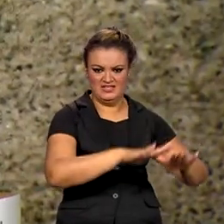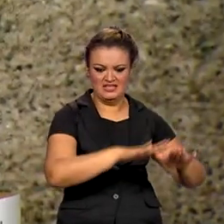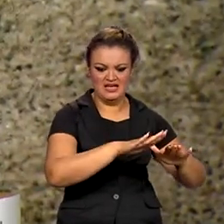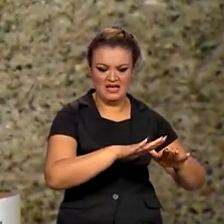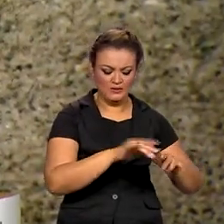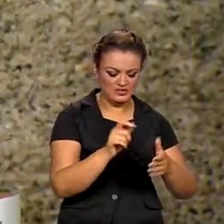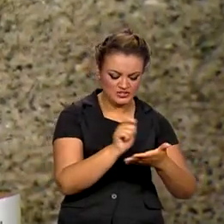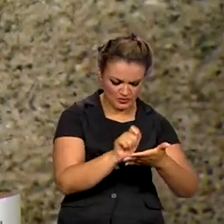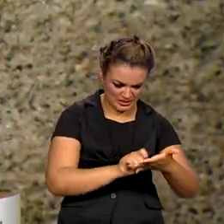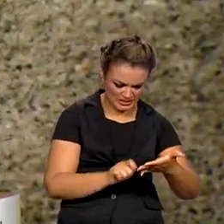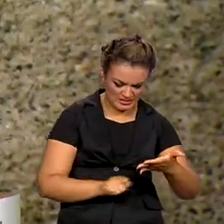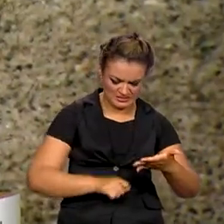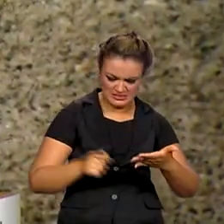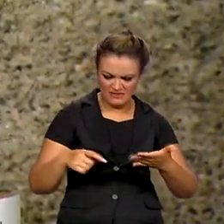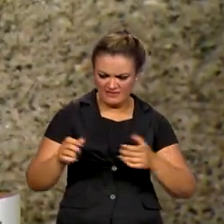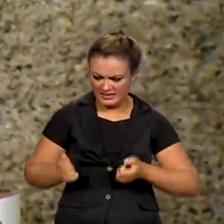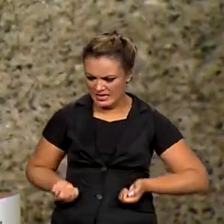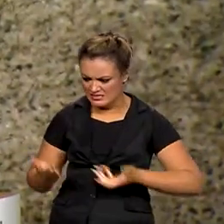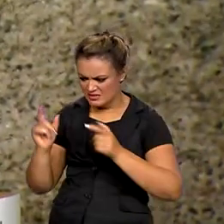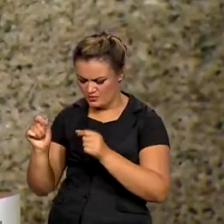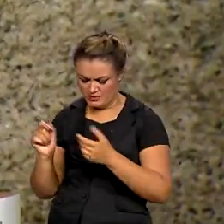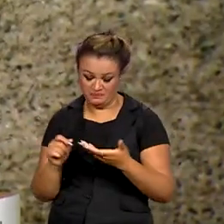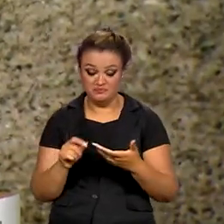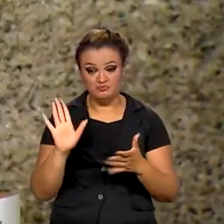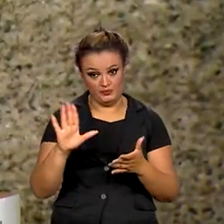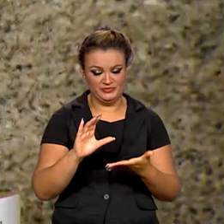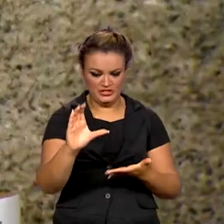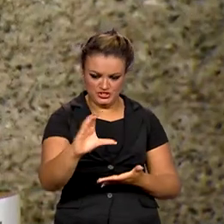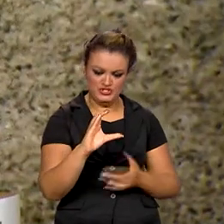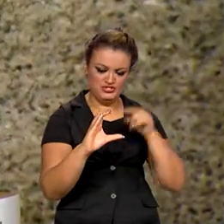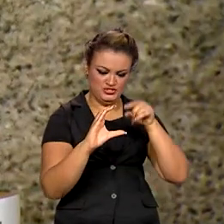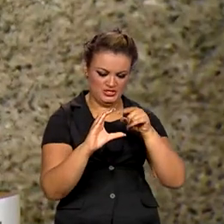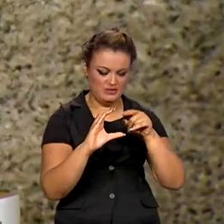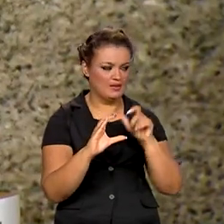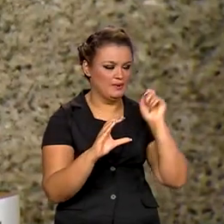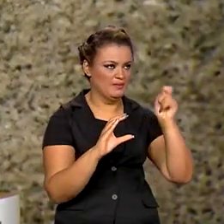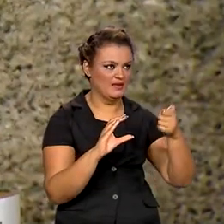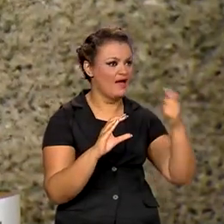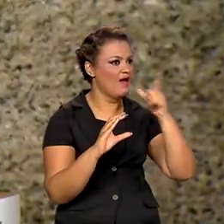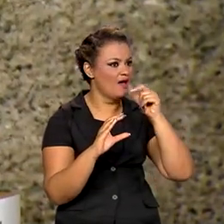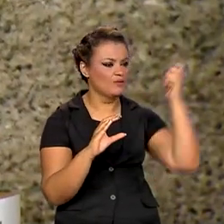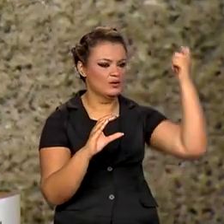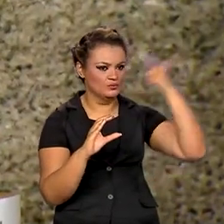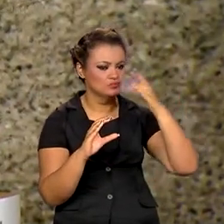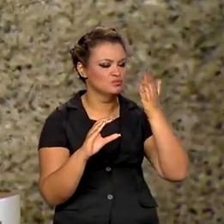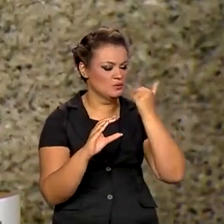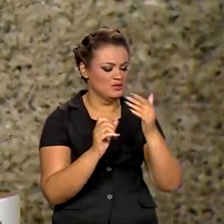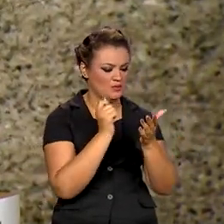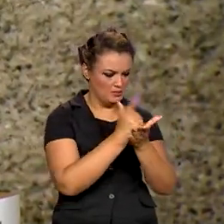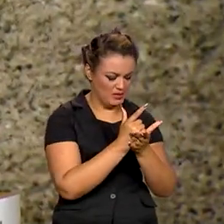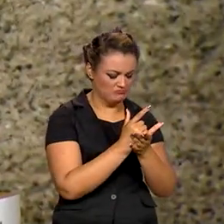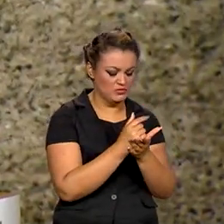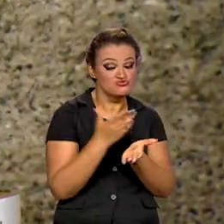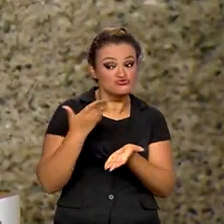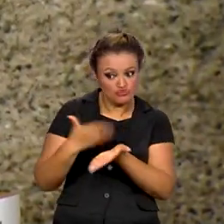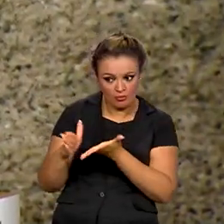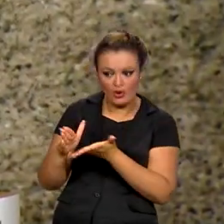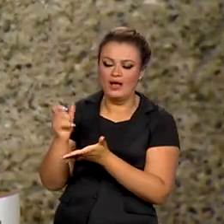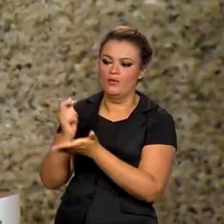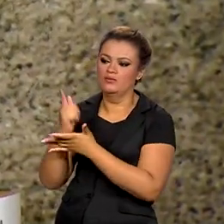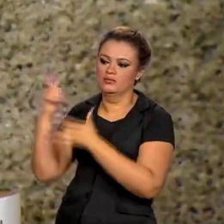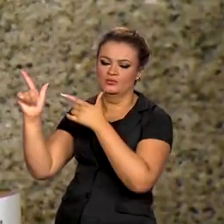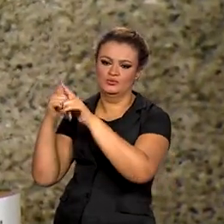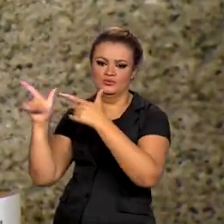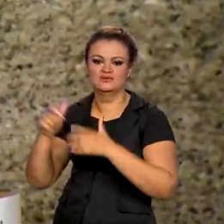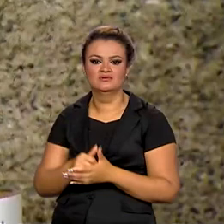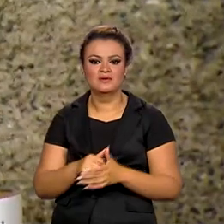quando fazemos as contas lá, primeiro a gente diz o seguinte, eu tenho que pagar a conta de água, de luz e colocar comida na mesa, depois eu vejo o resto. É